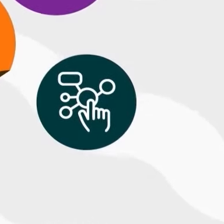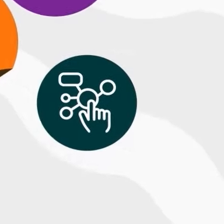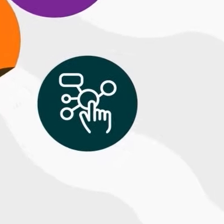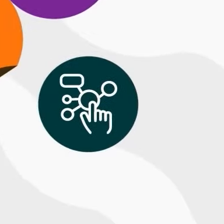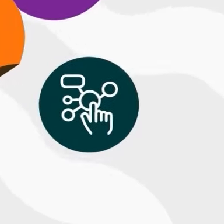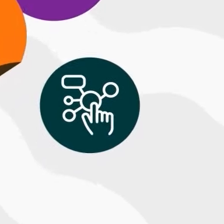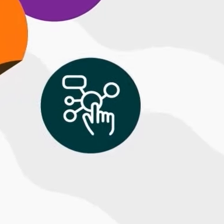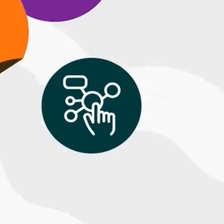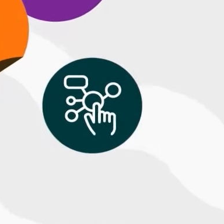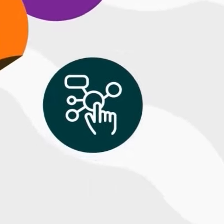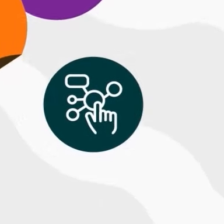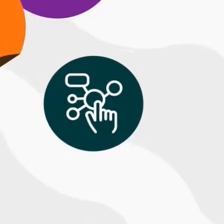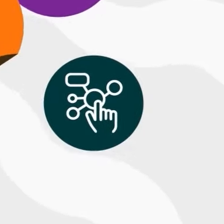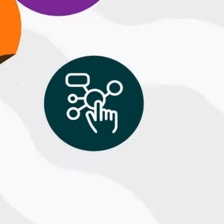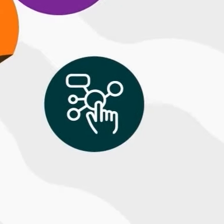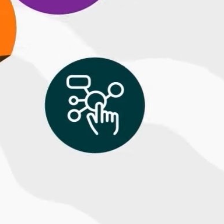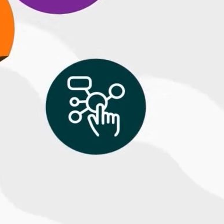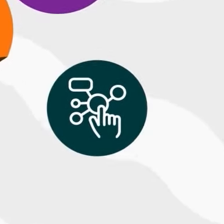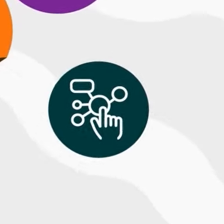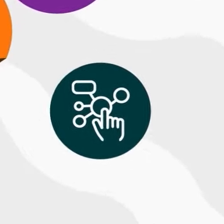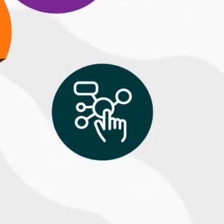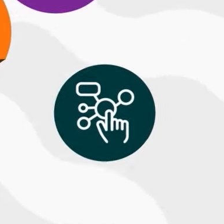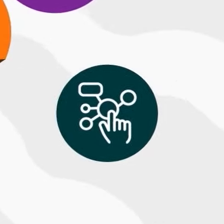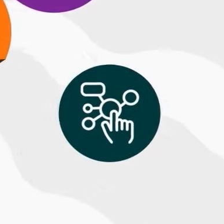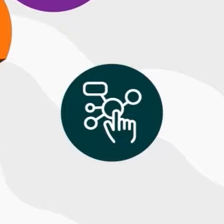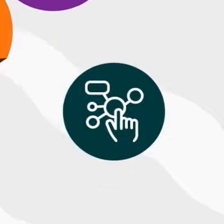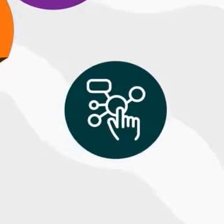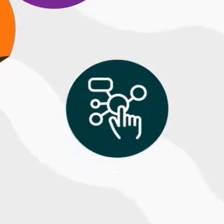A Viagem